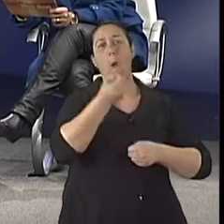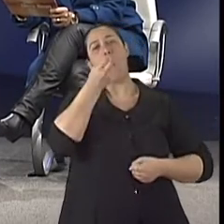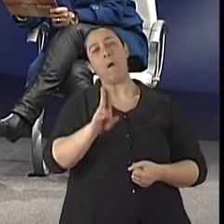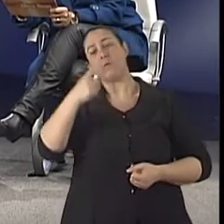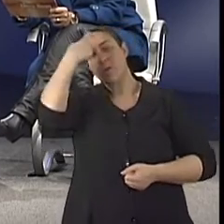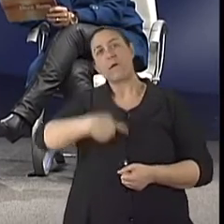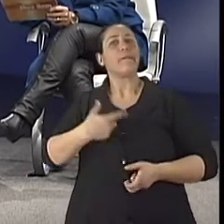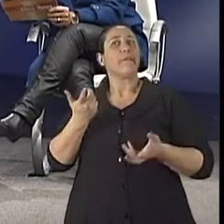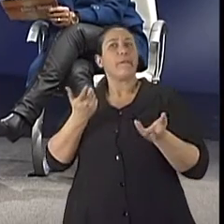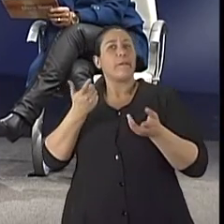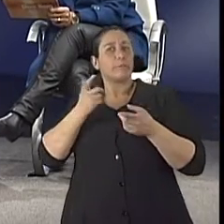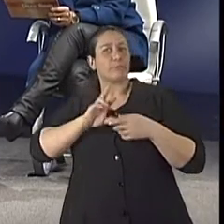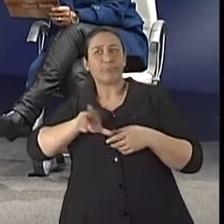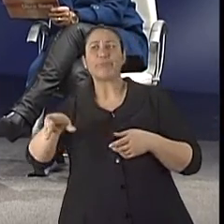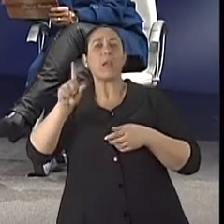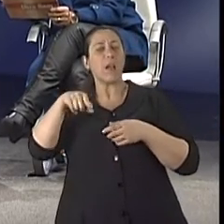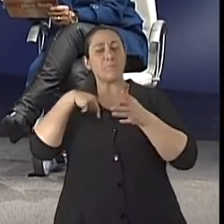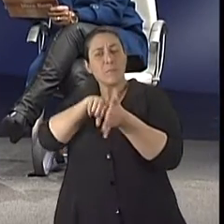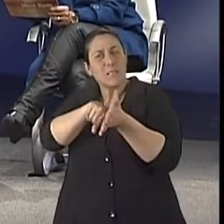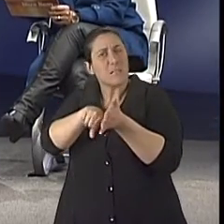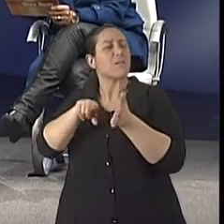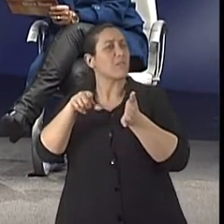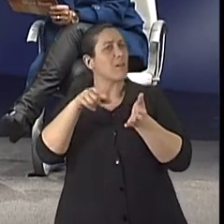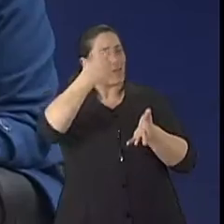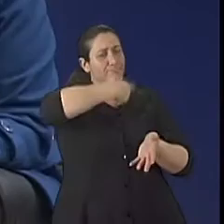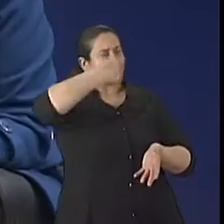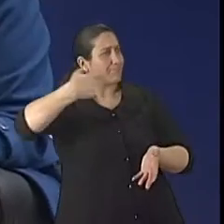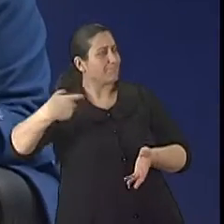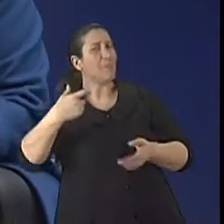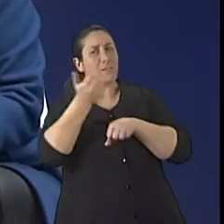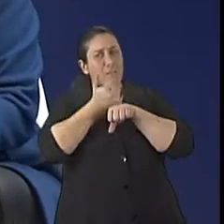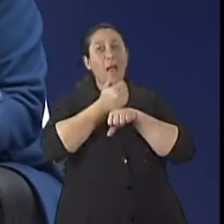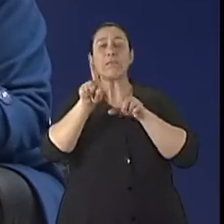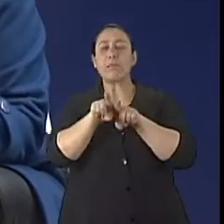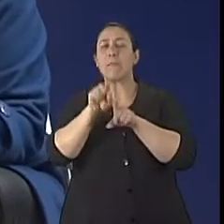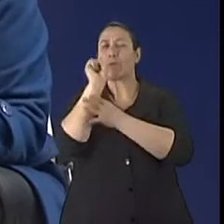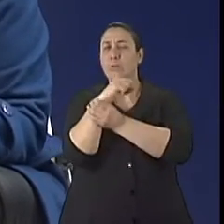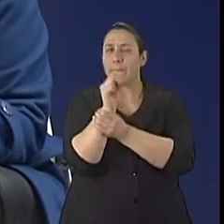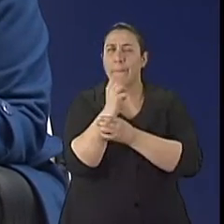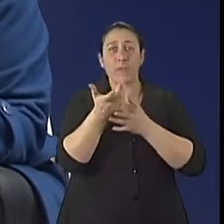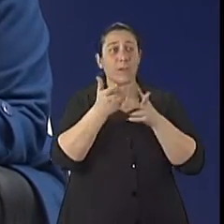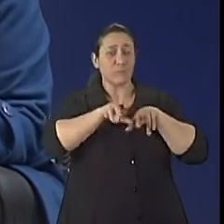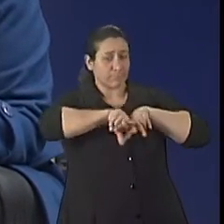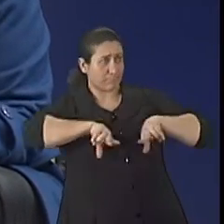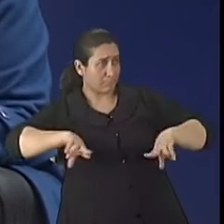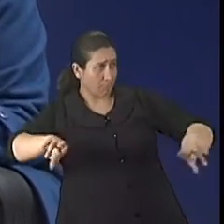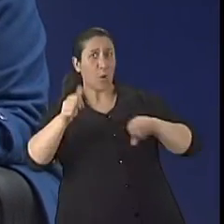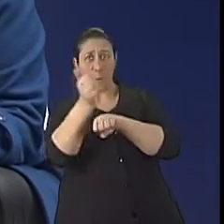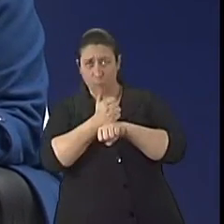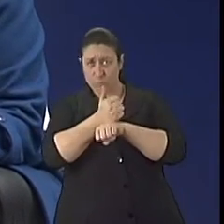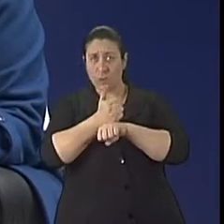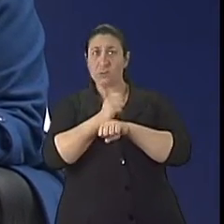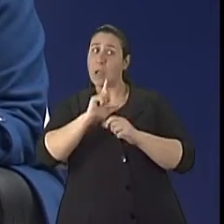mais informação, né? A gerontóloga, sabe? Quer dizer, o fisioterapeuta tem um leque de profissionais da população